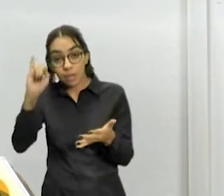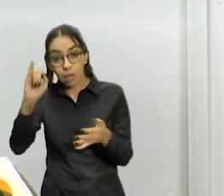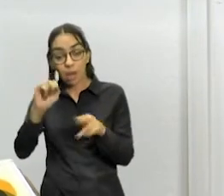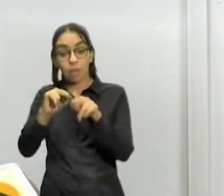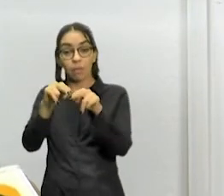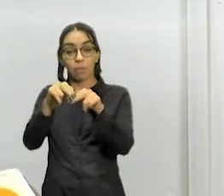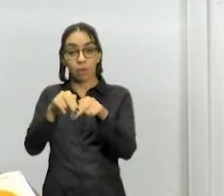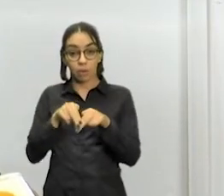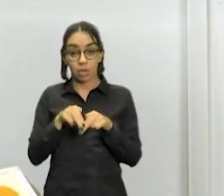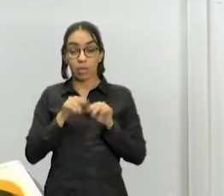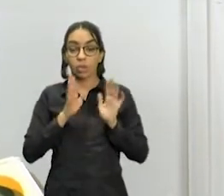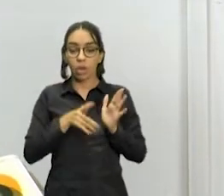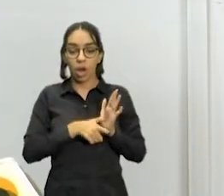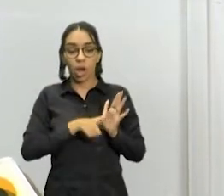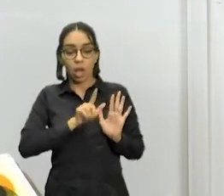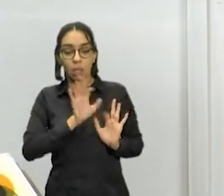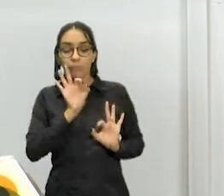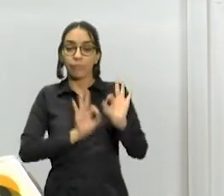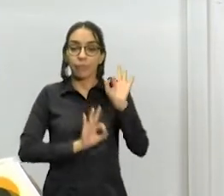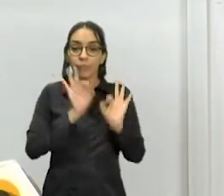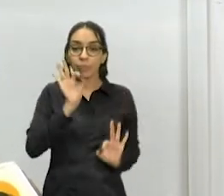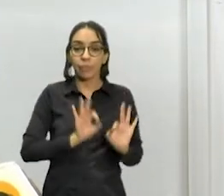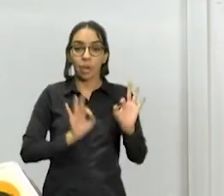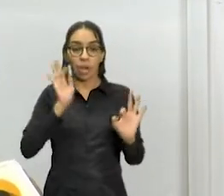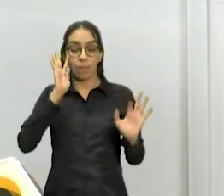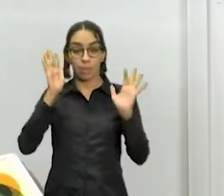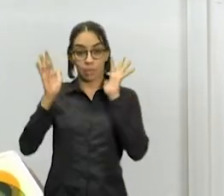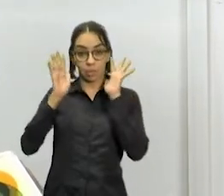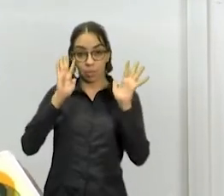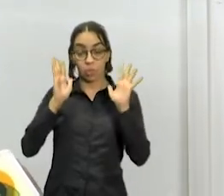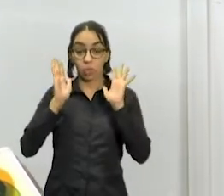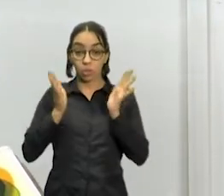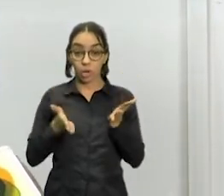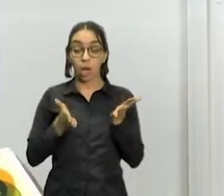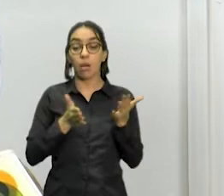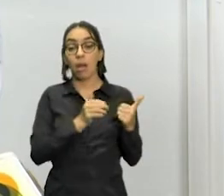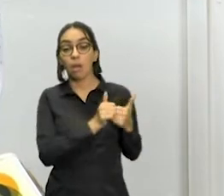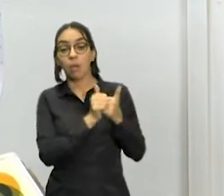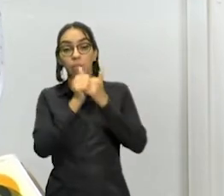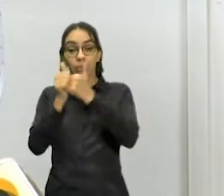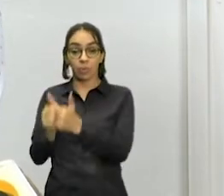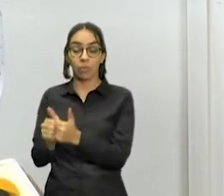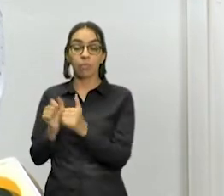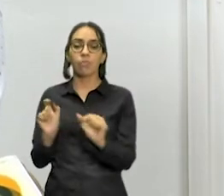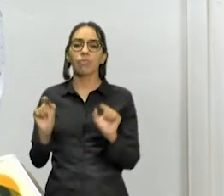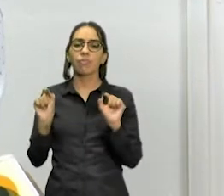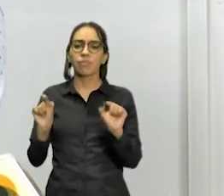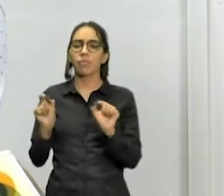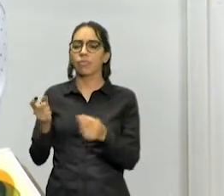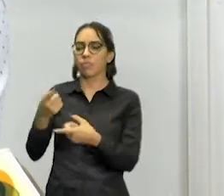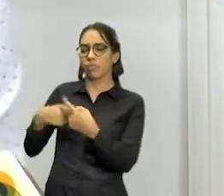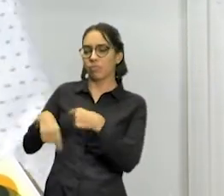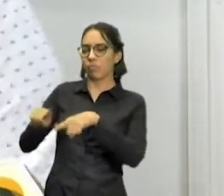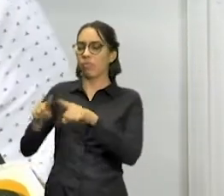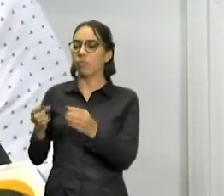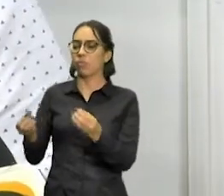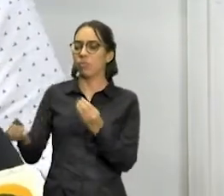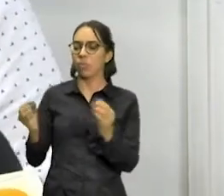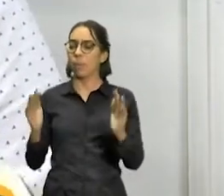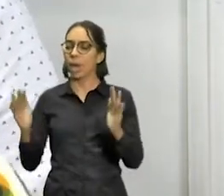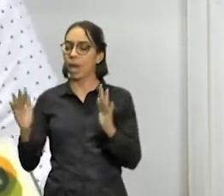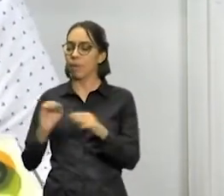de predição mais imediatas, nós passamos a acompanhar o desenvolvimento da pandemia e